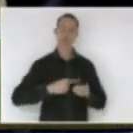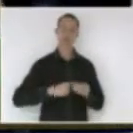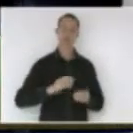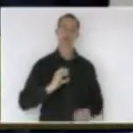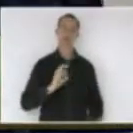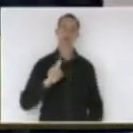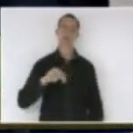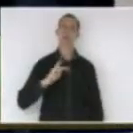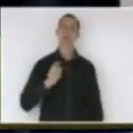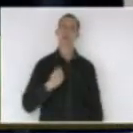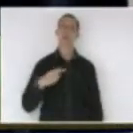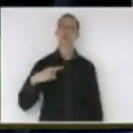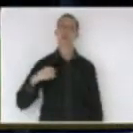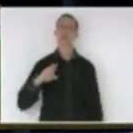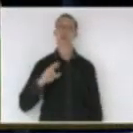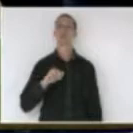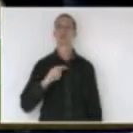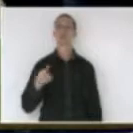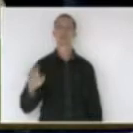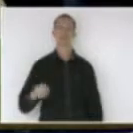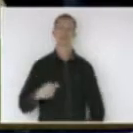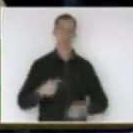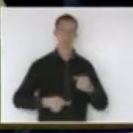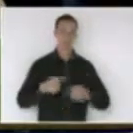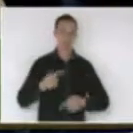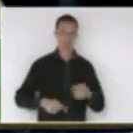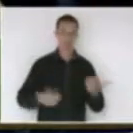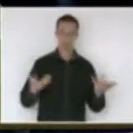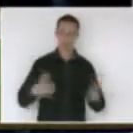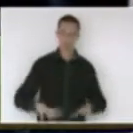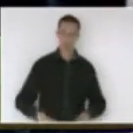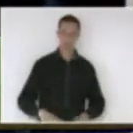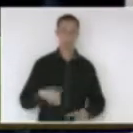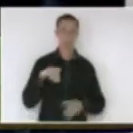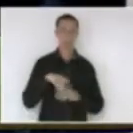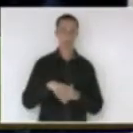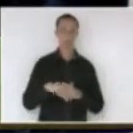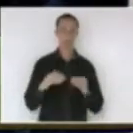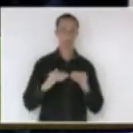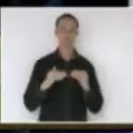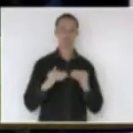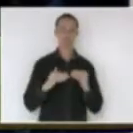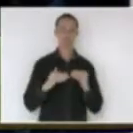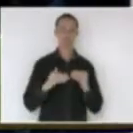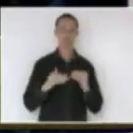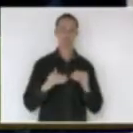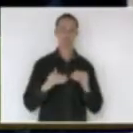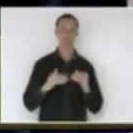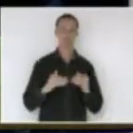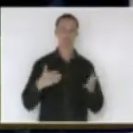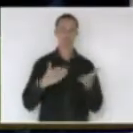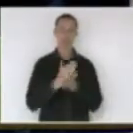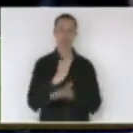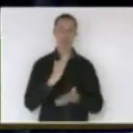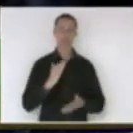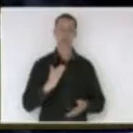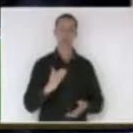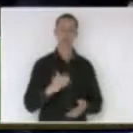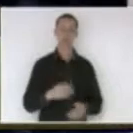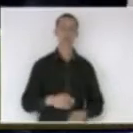discussão não haveram o discutir em votação quem tiver de acordo permaneça como está aprovado